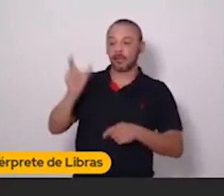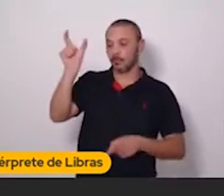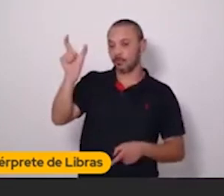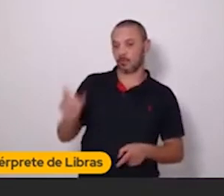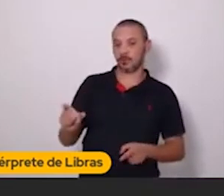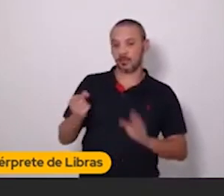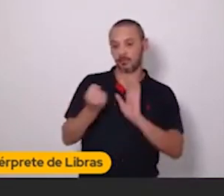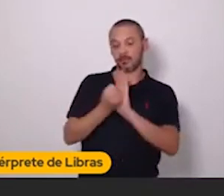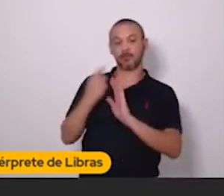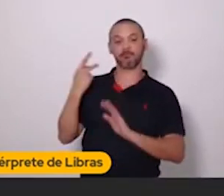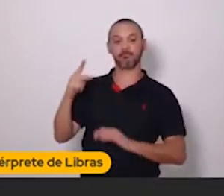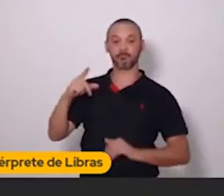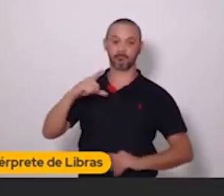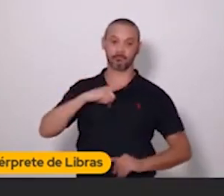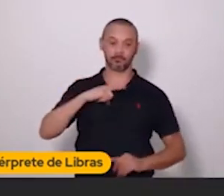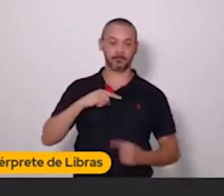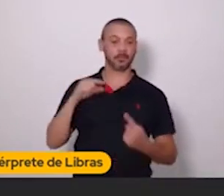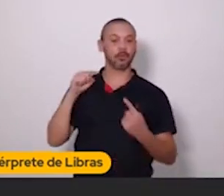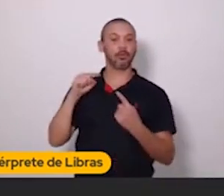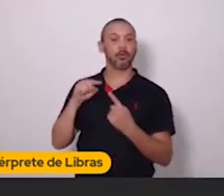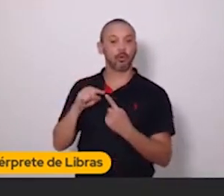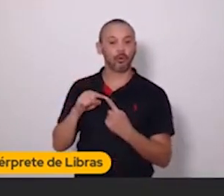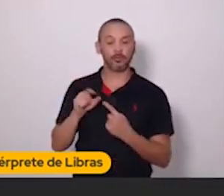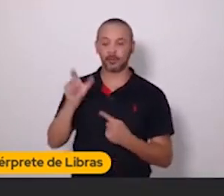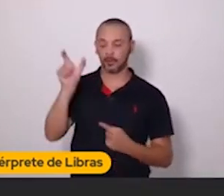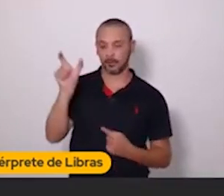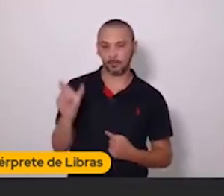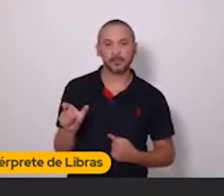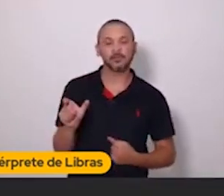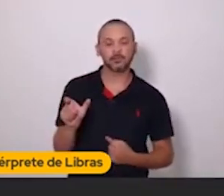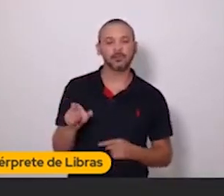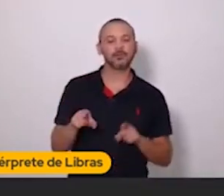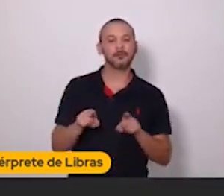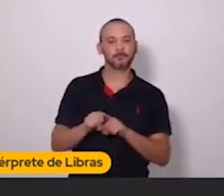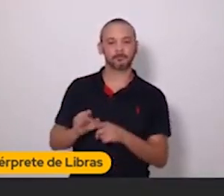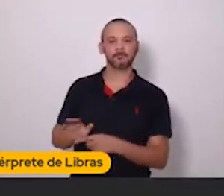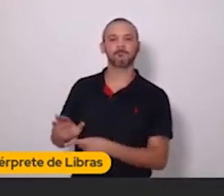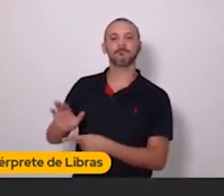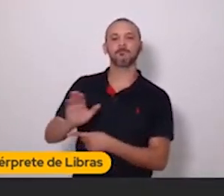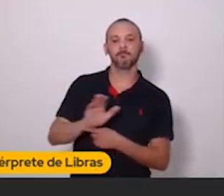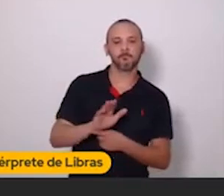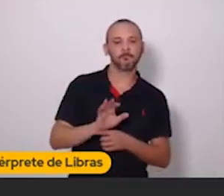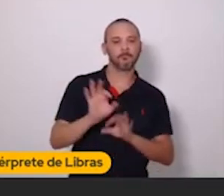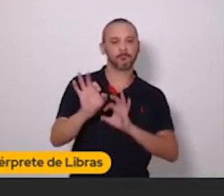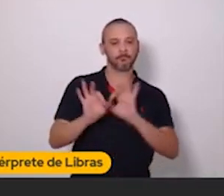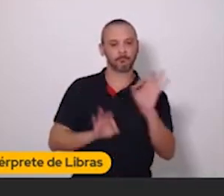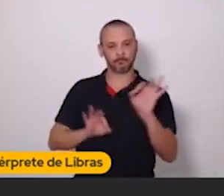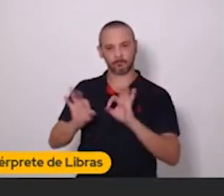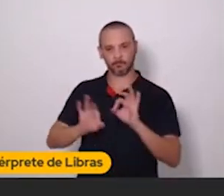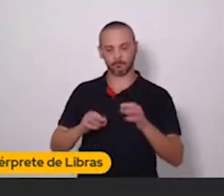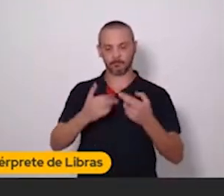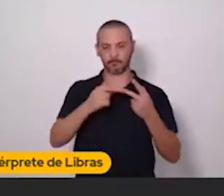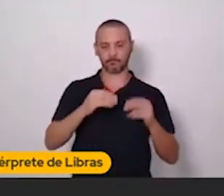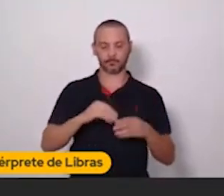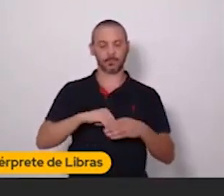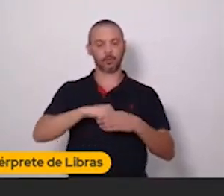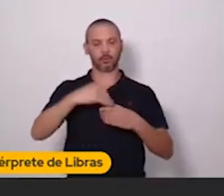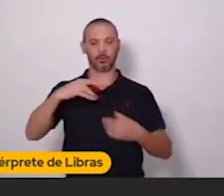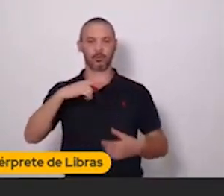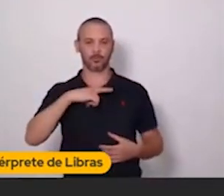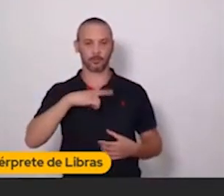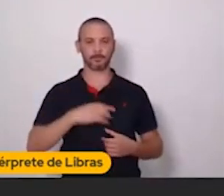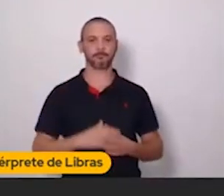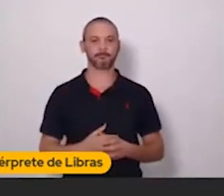sua marca. Então, isso é basicamente a persona. E é assim que ela te ajudaria a te ajudar com o conteúdo, basicamente.